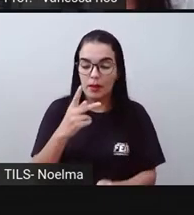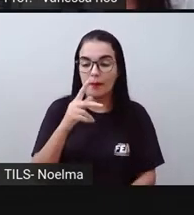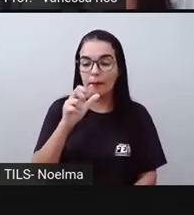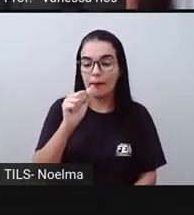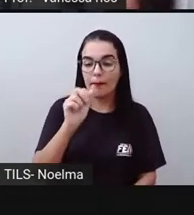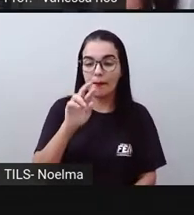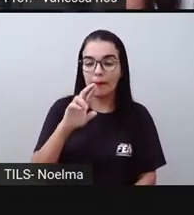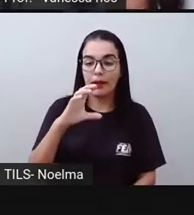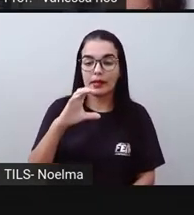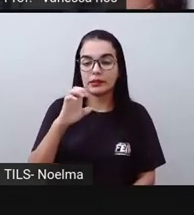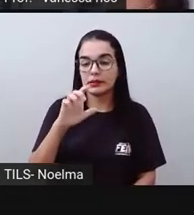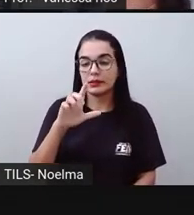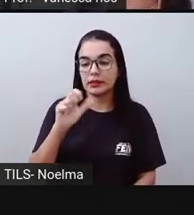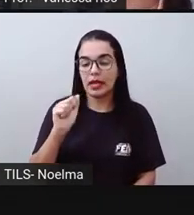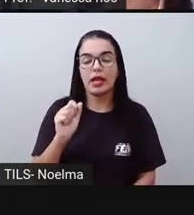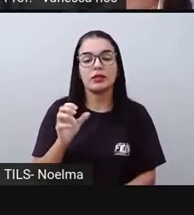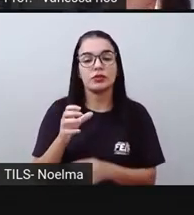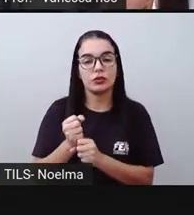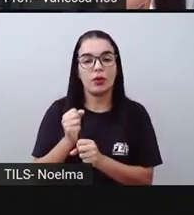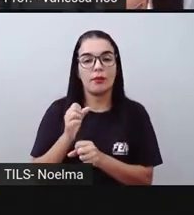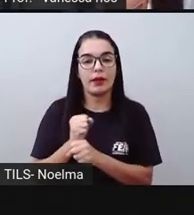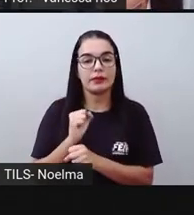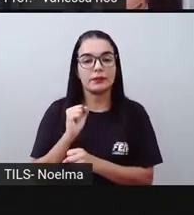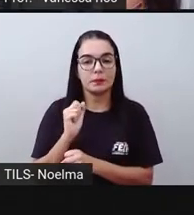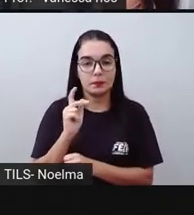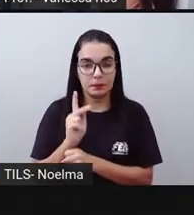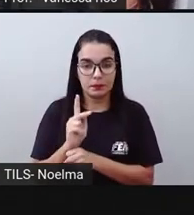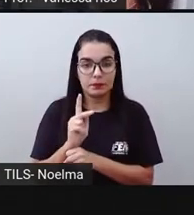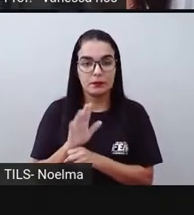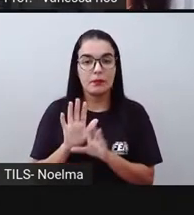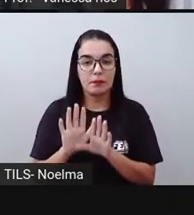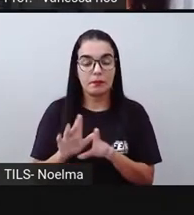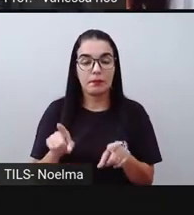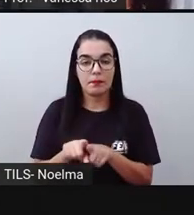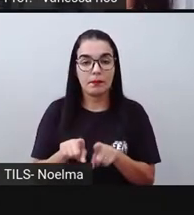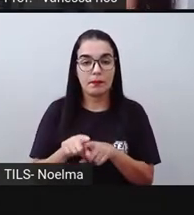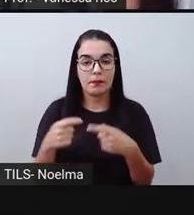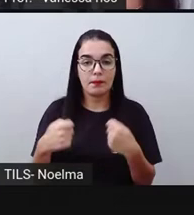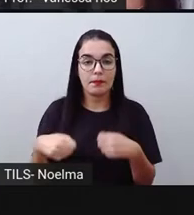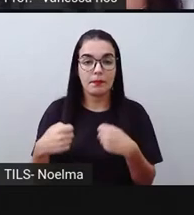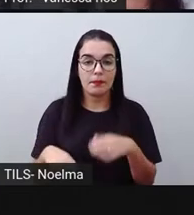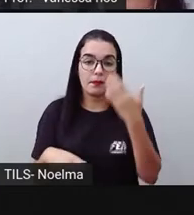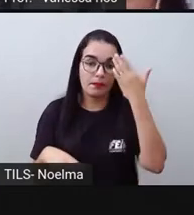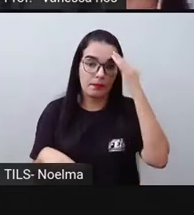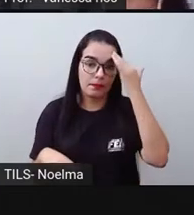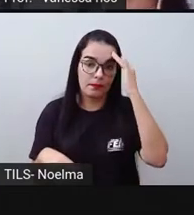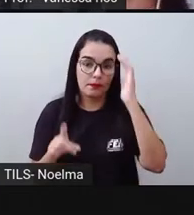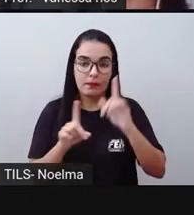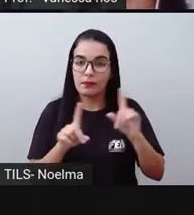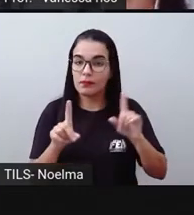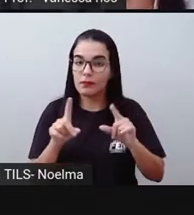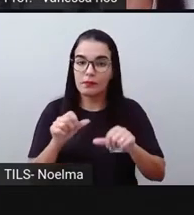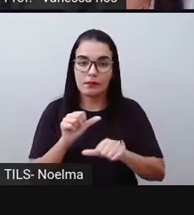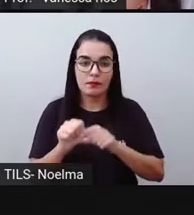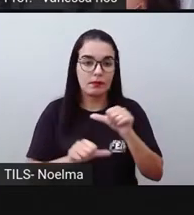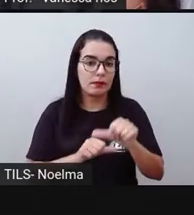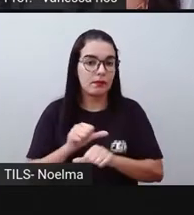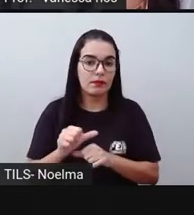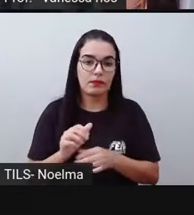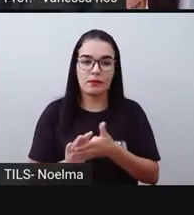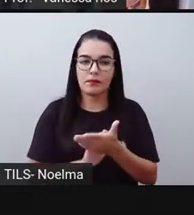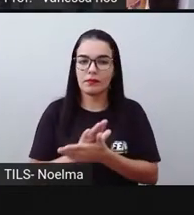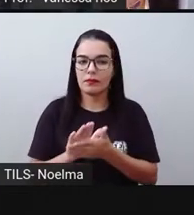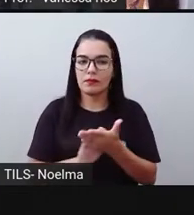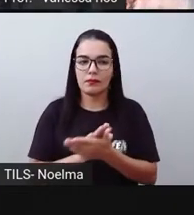somadas. Mas a gente precisa também entender que a ordem aí dessas parcelas não vai alterar o resultado. Então, tanto